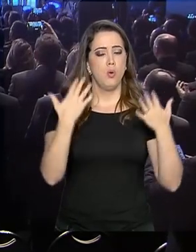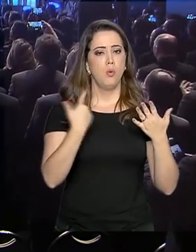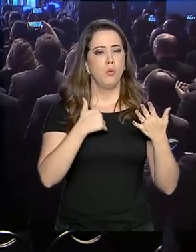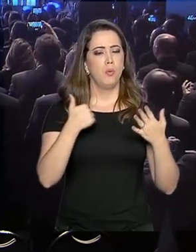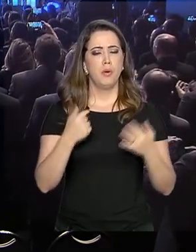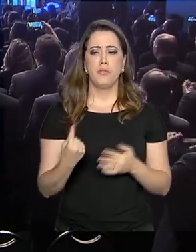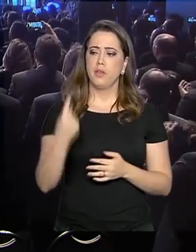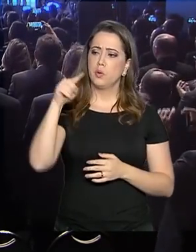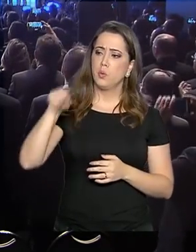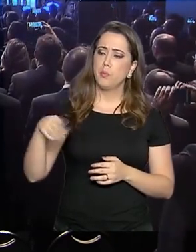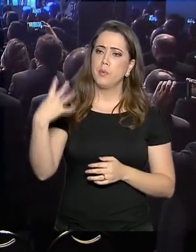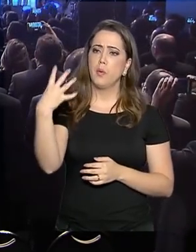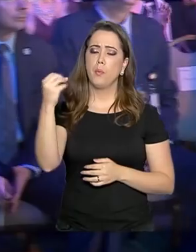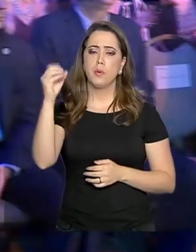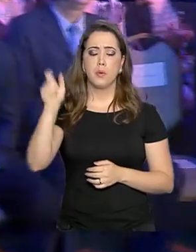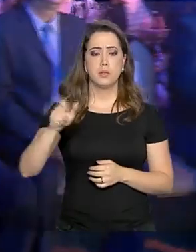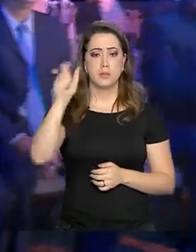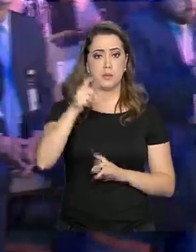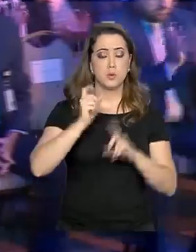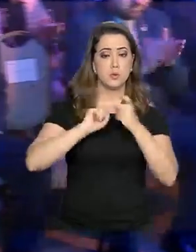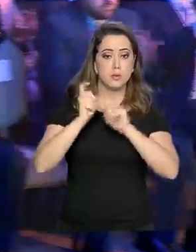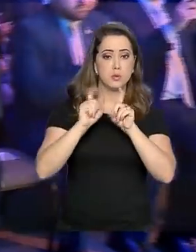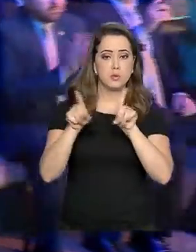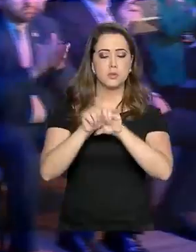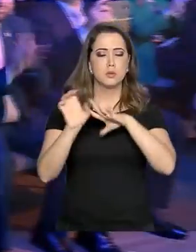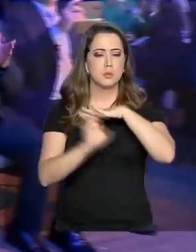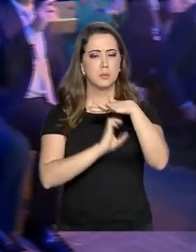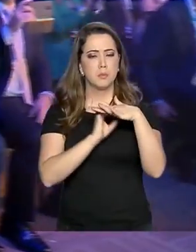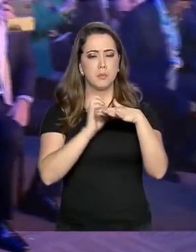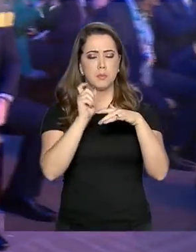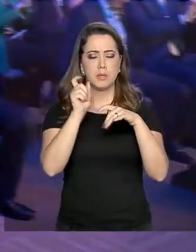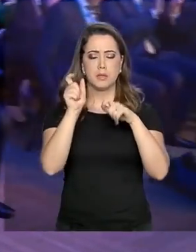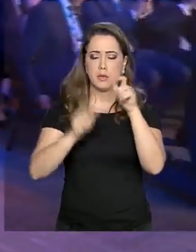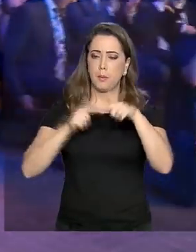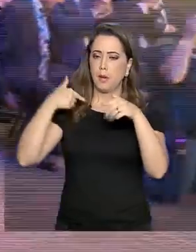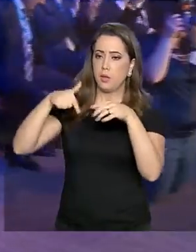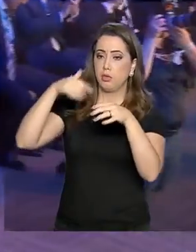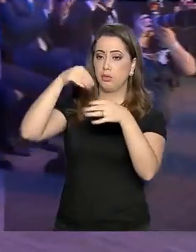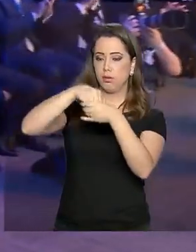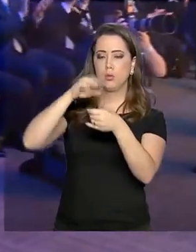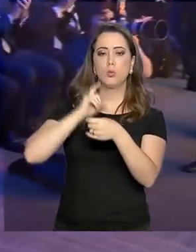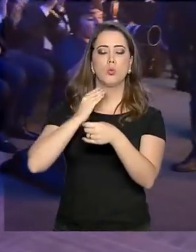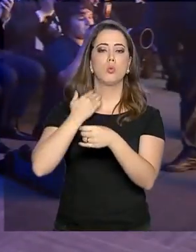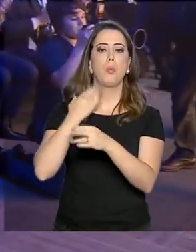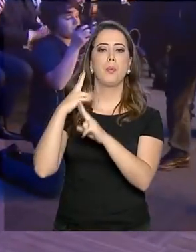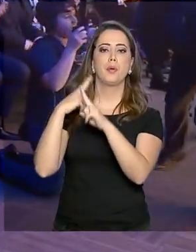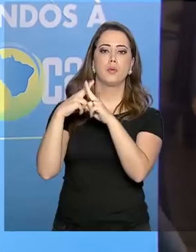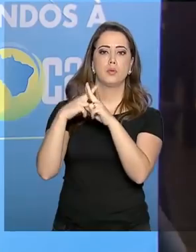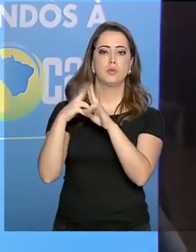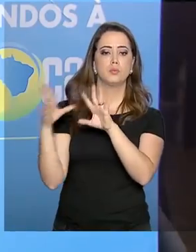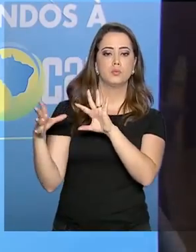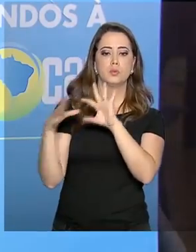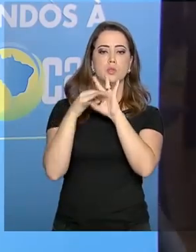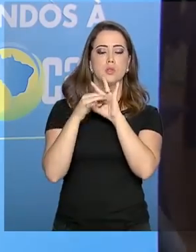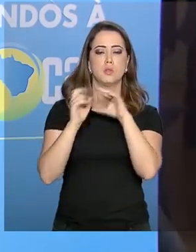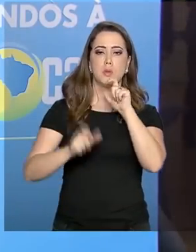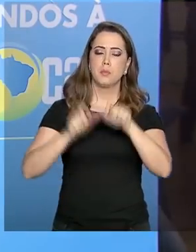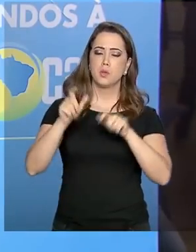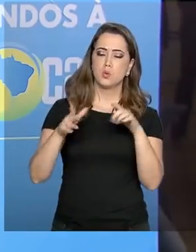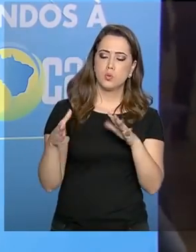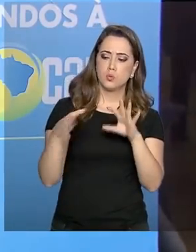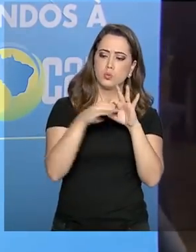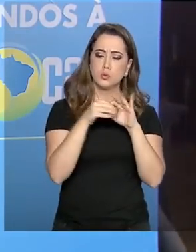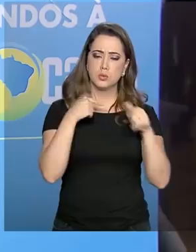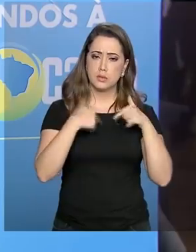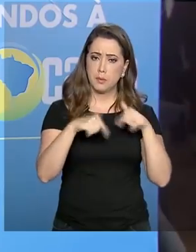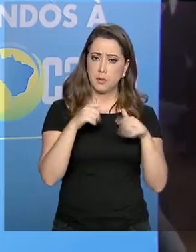cerca de 1.400 pessoas entre gestores e empregados do banco. A ideia aqui é aliar a atuação dos gestores e técnicos para